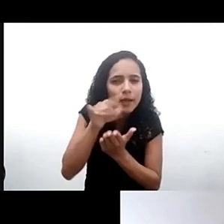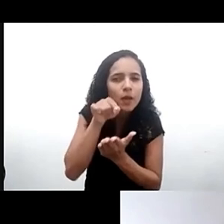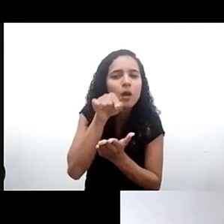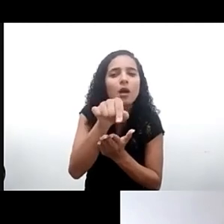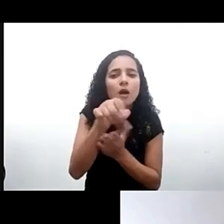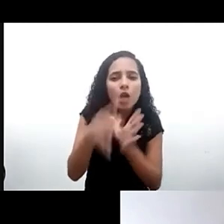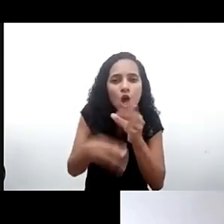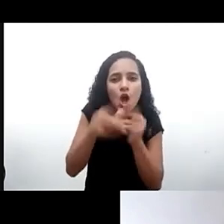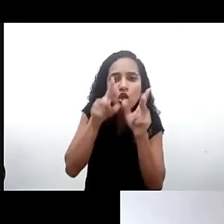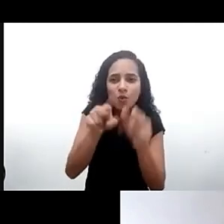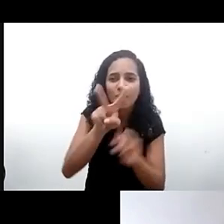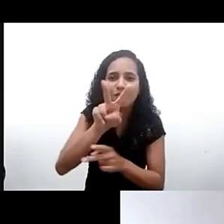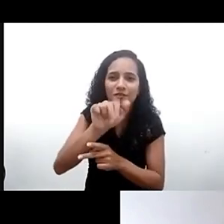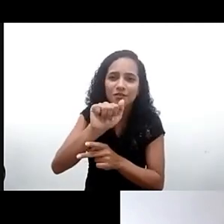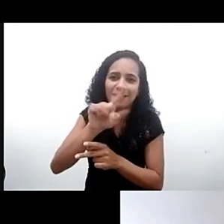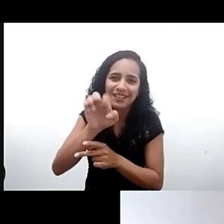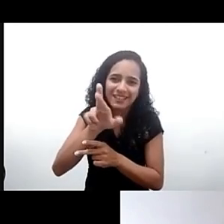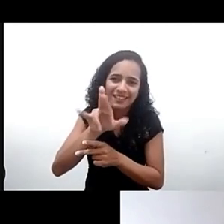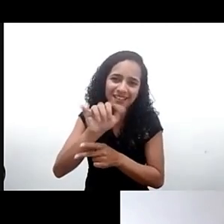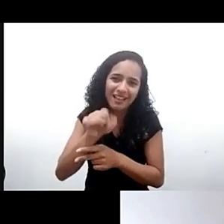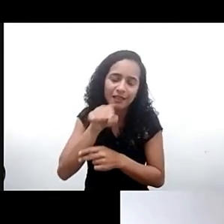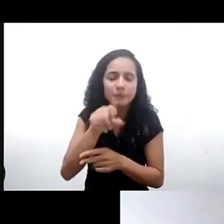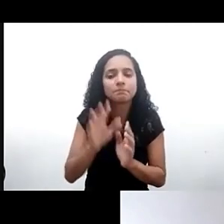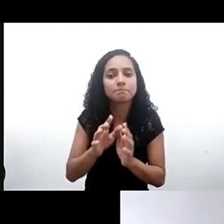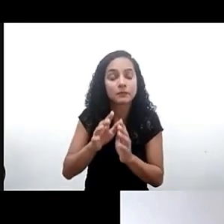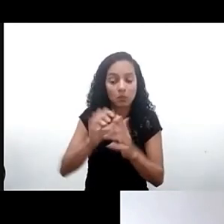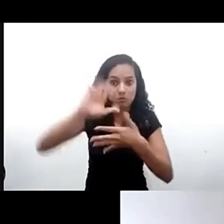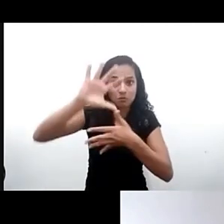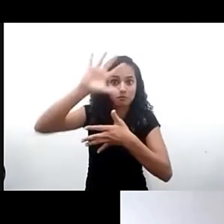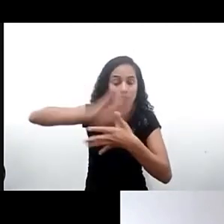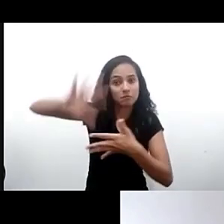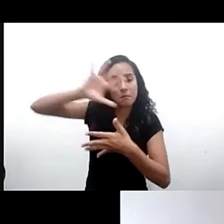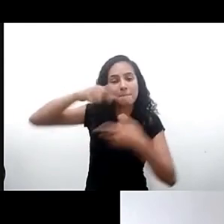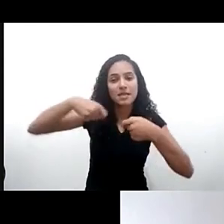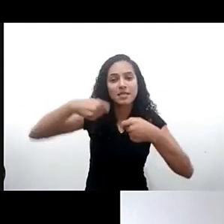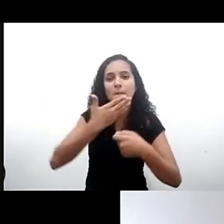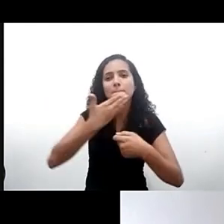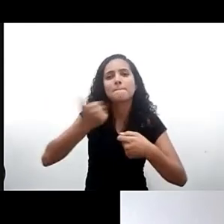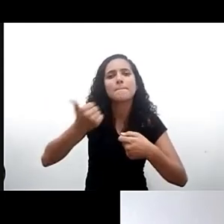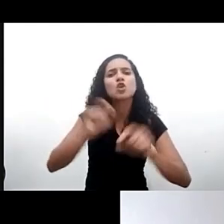da Valéria que evidentemente na América Latina nós temos que melhorar as condições